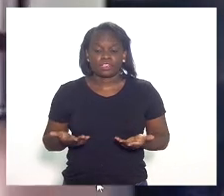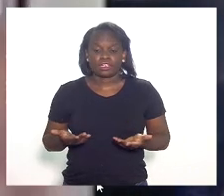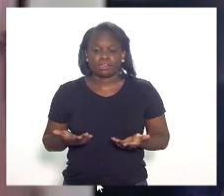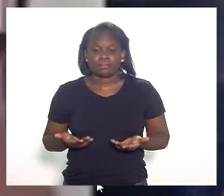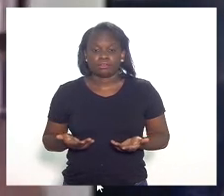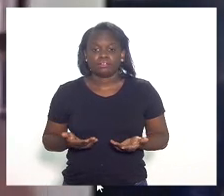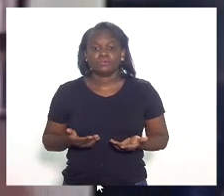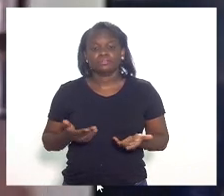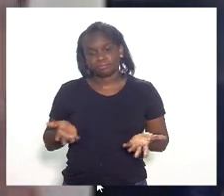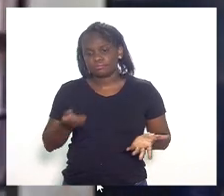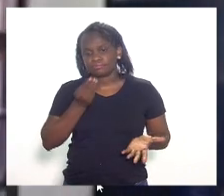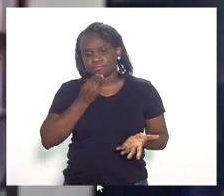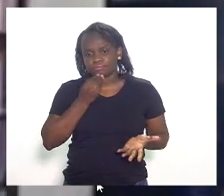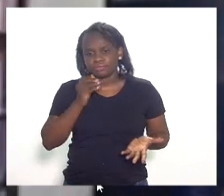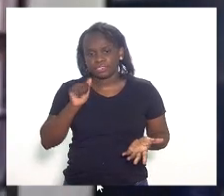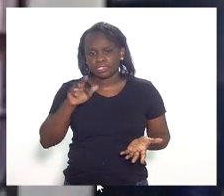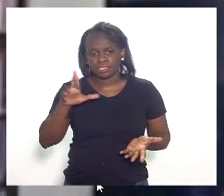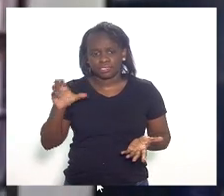é claro